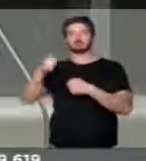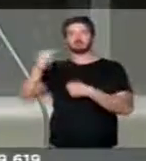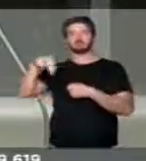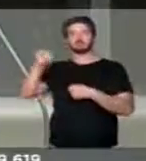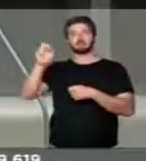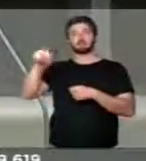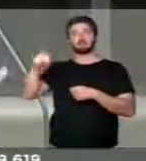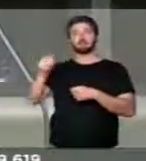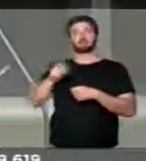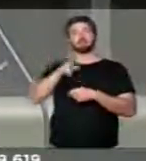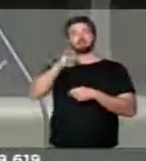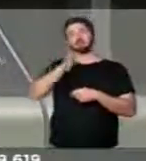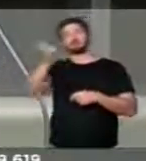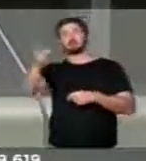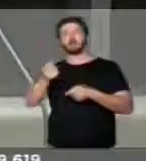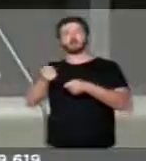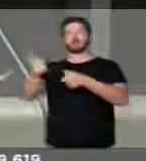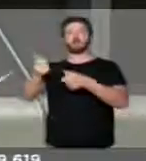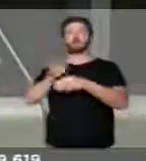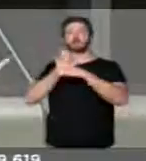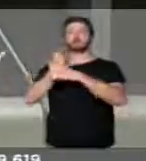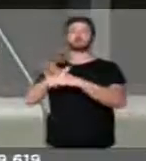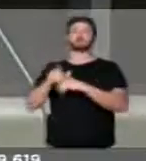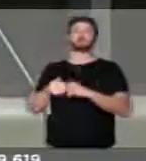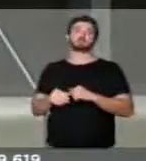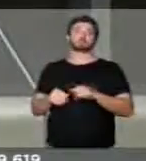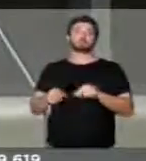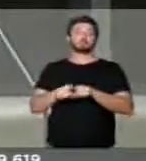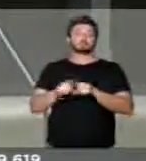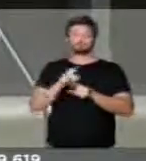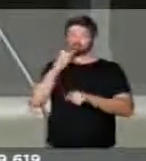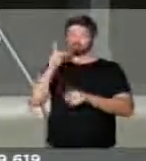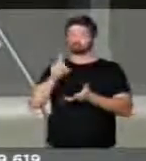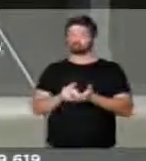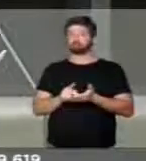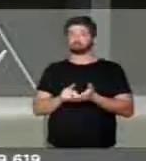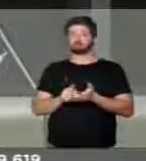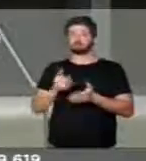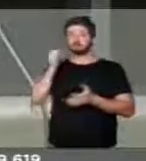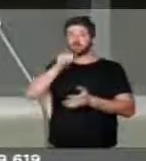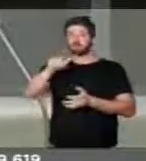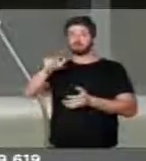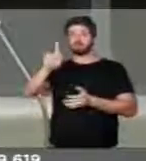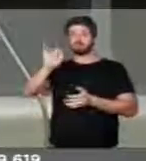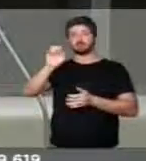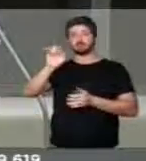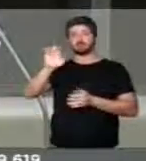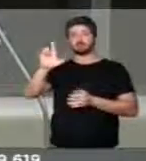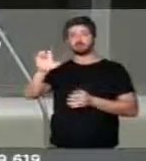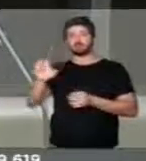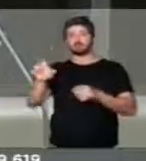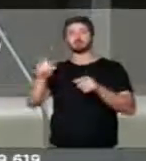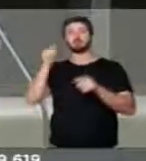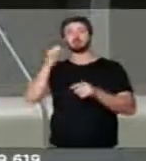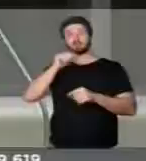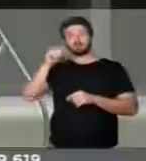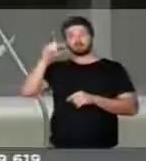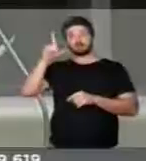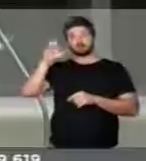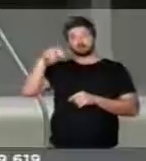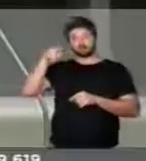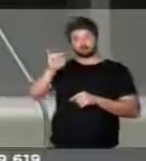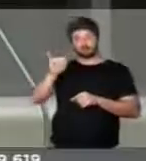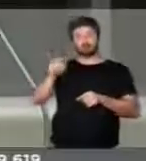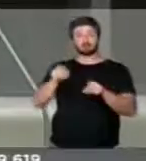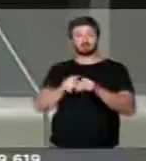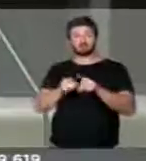casa para colaborar e fazerem doações. E afirmo à irmã Gisele e à administradora Lene e